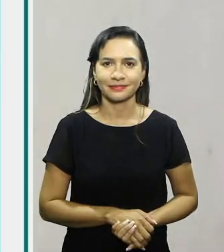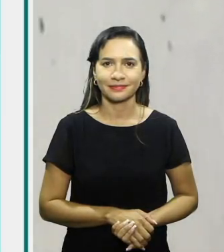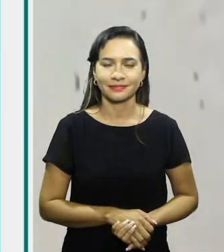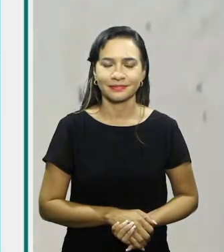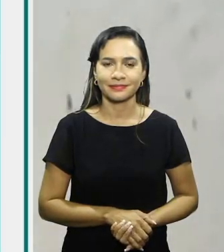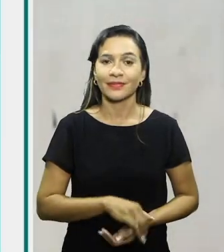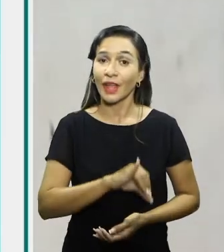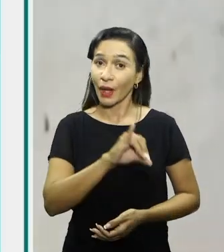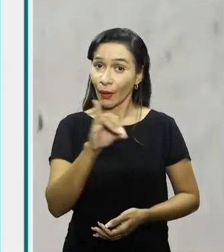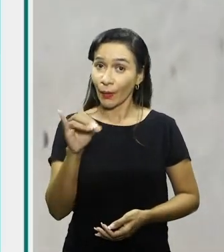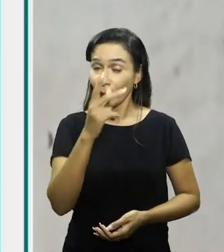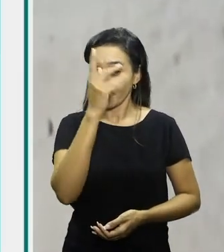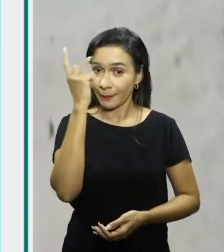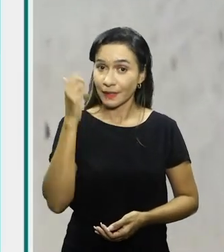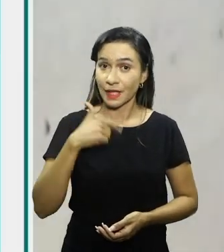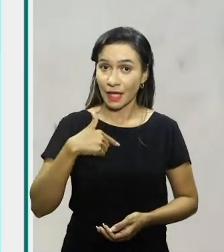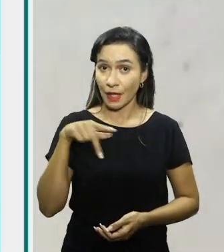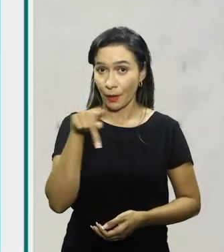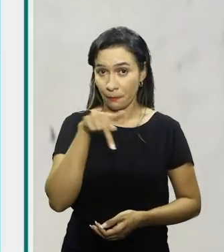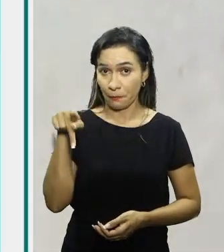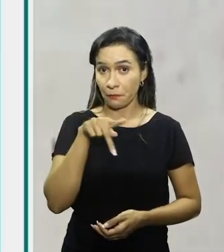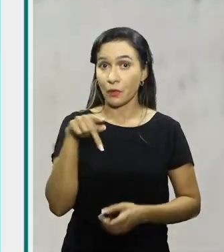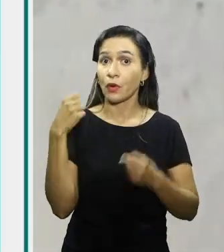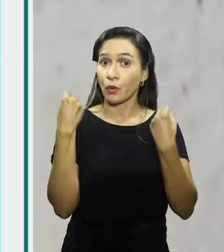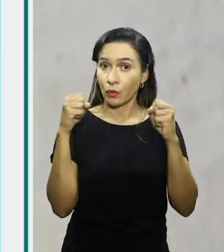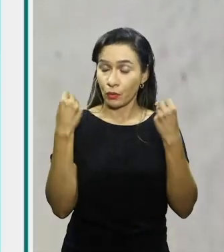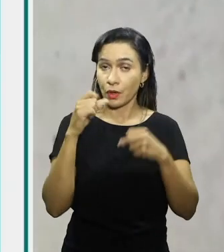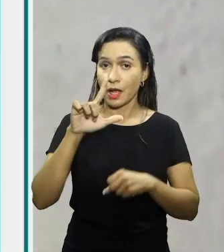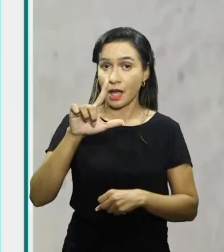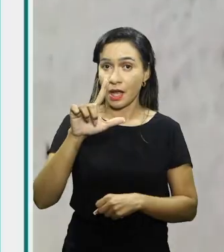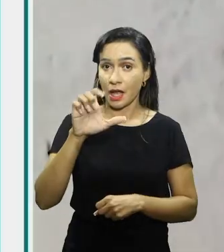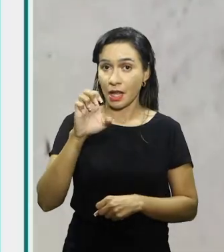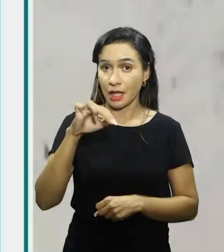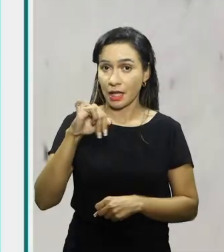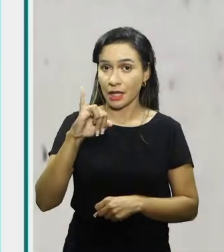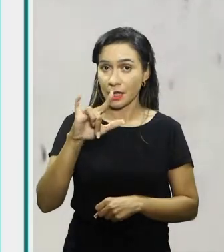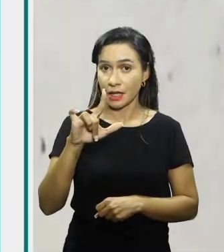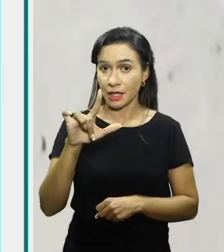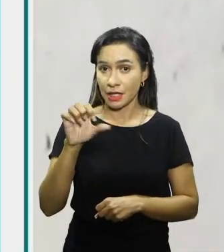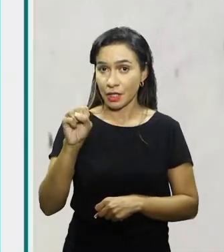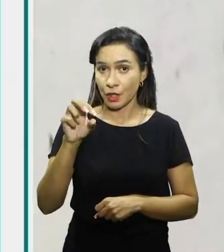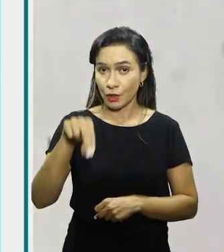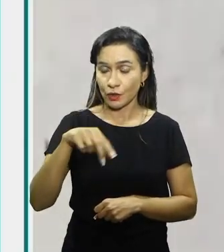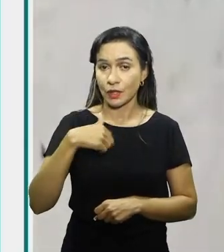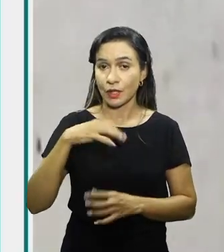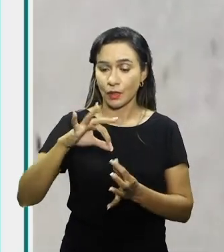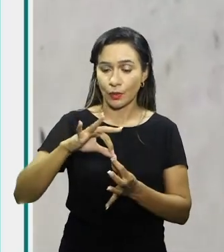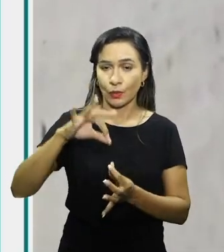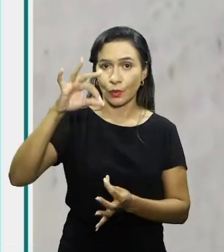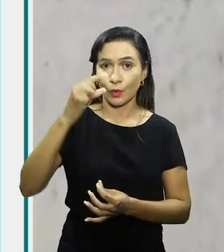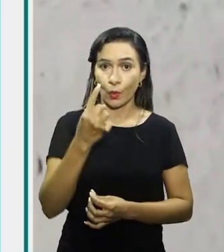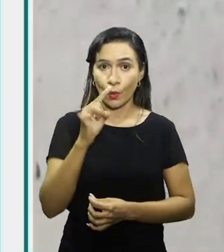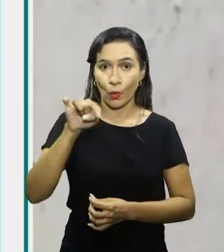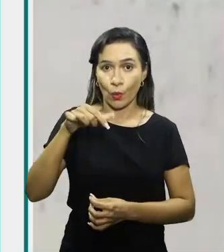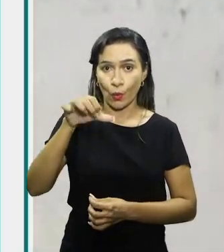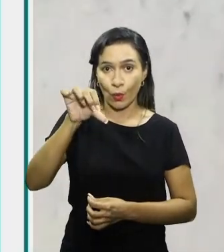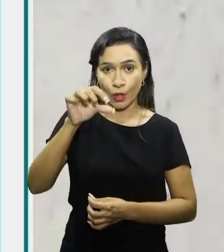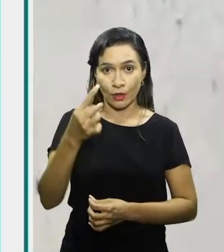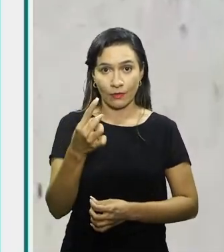Olá, pessoal. Eu sou o professor de educação física Lenilson Angelo. Eu tenho 1,91m, peso